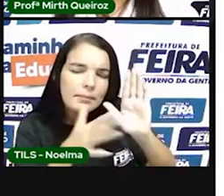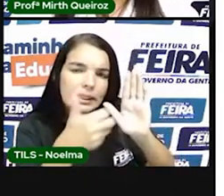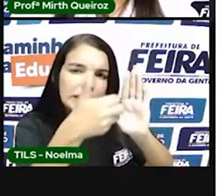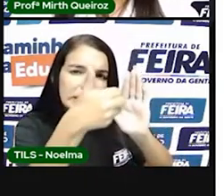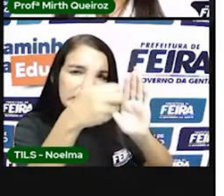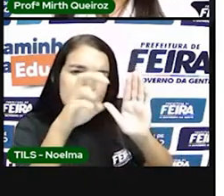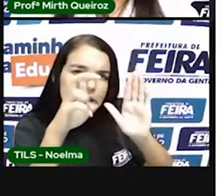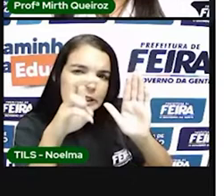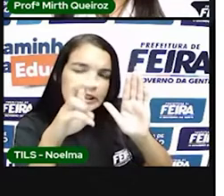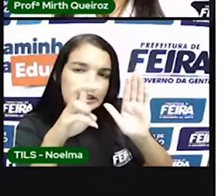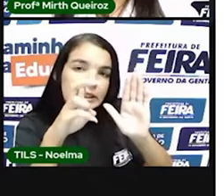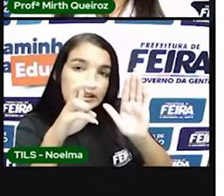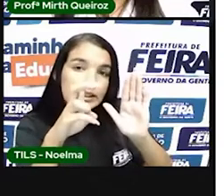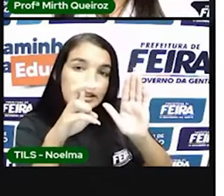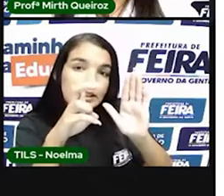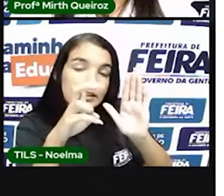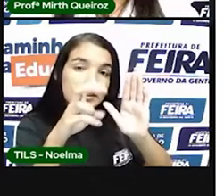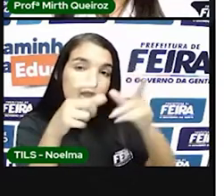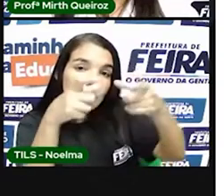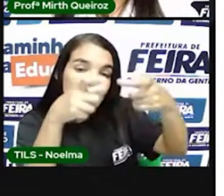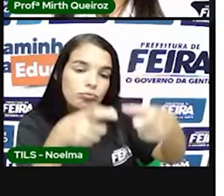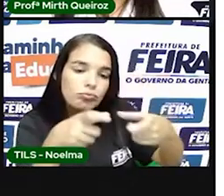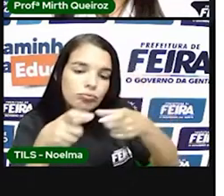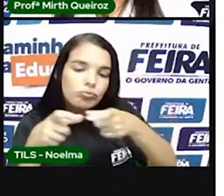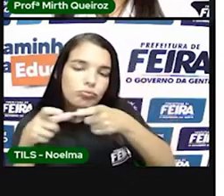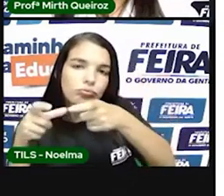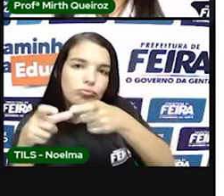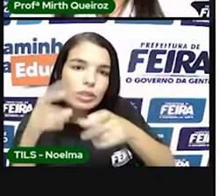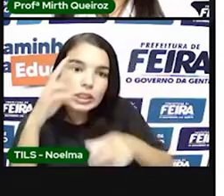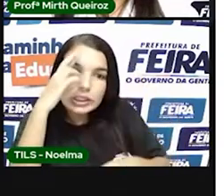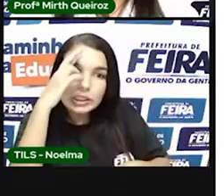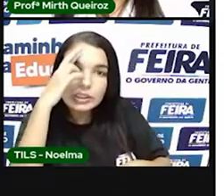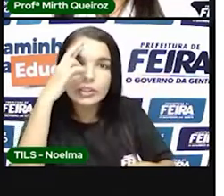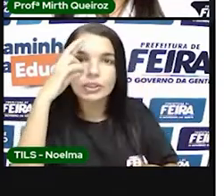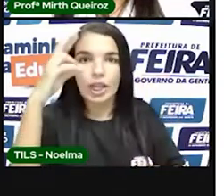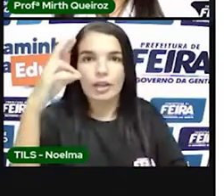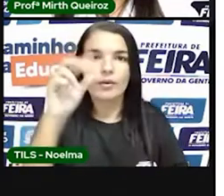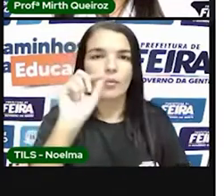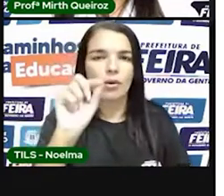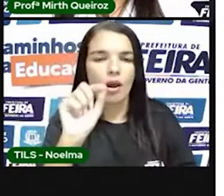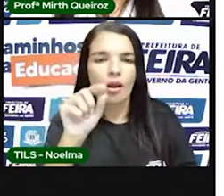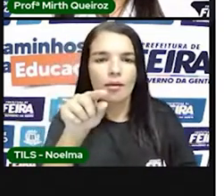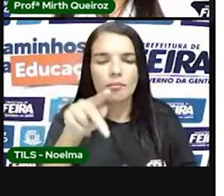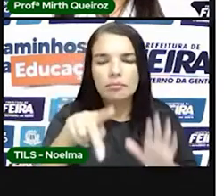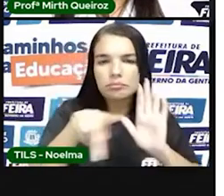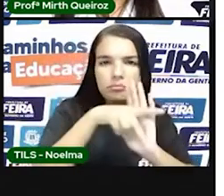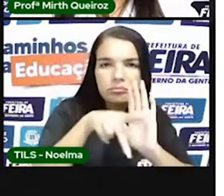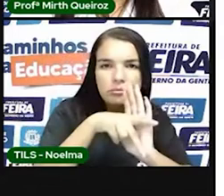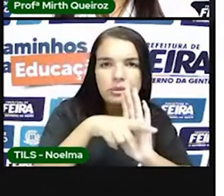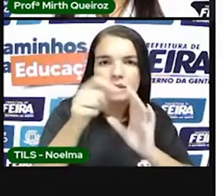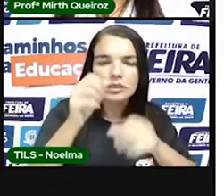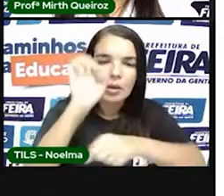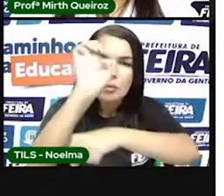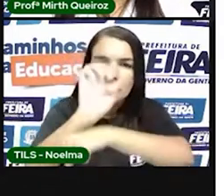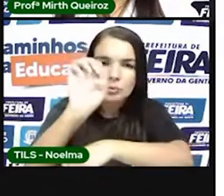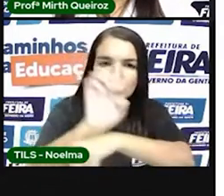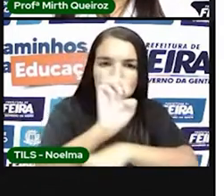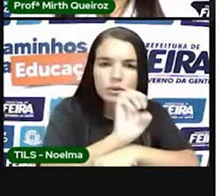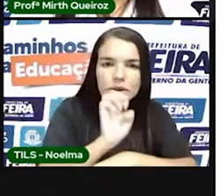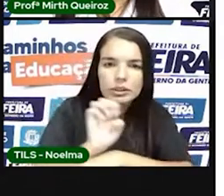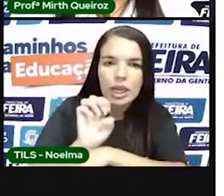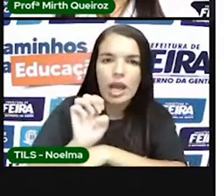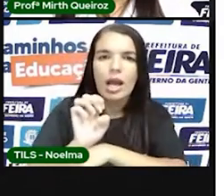hereditárias. Todas essas capitanias aqui, ó. Maranhão, segundo pinhão, Maranhão, primeiro pinhão,